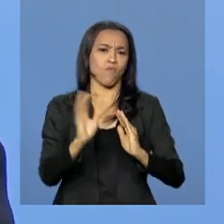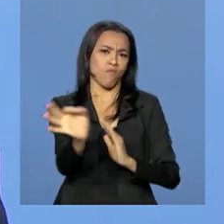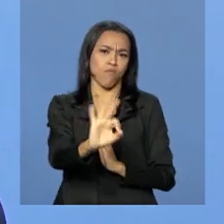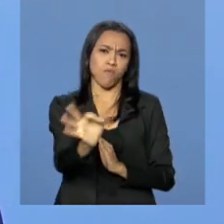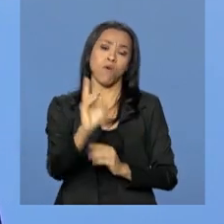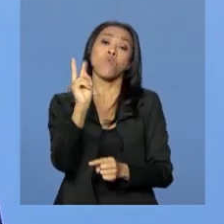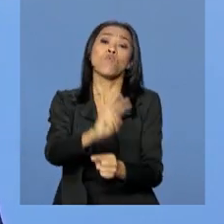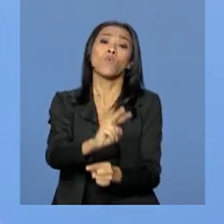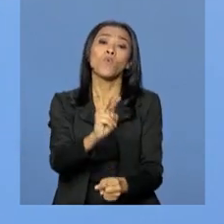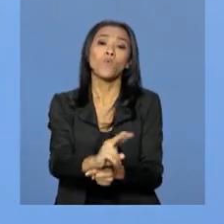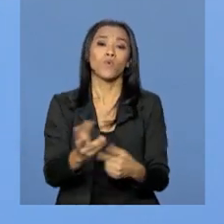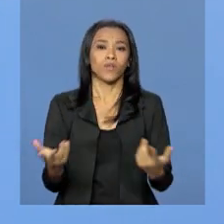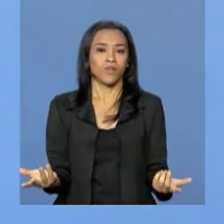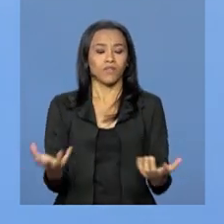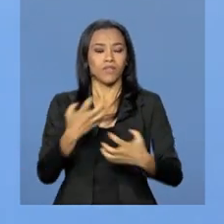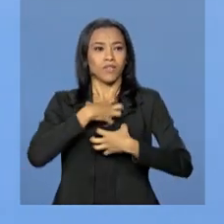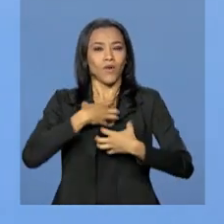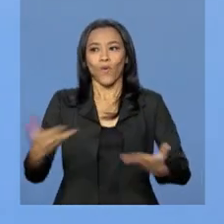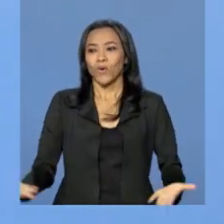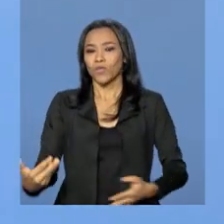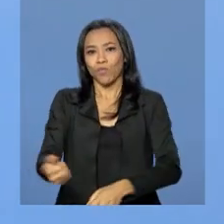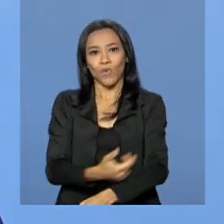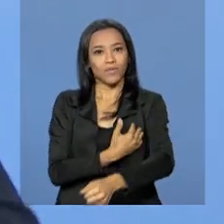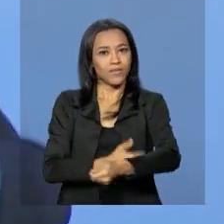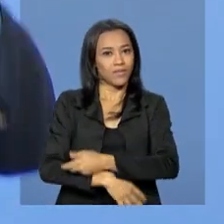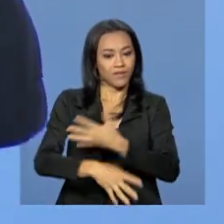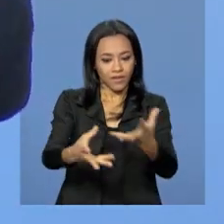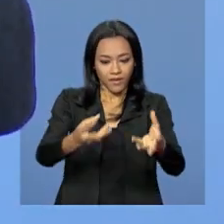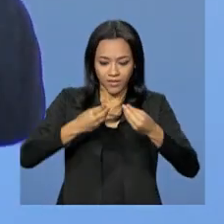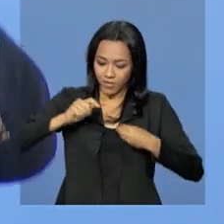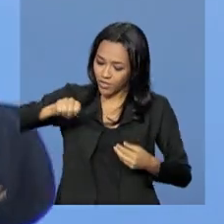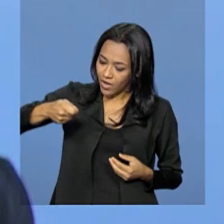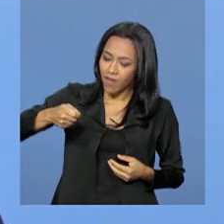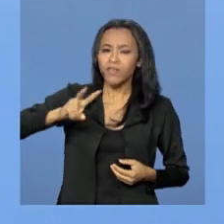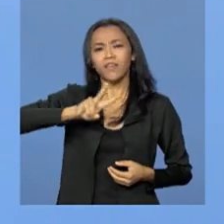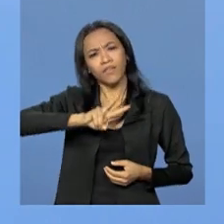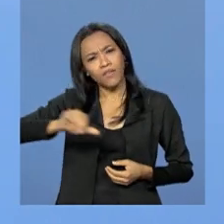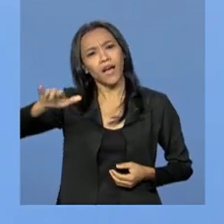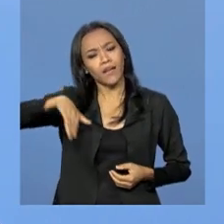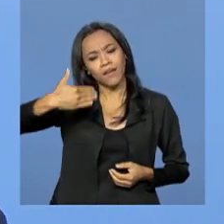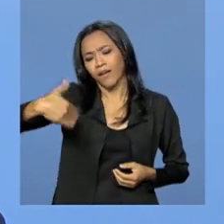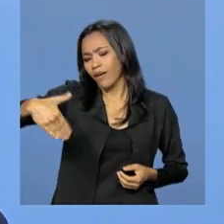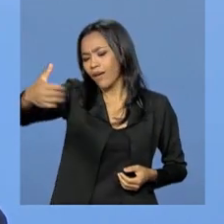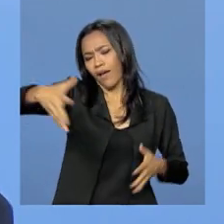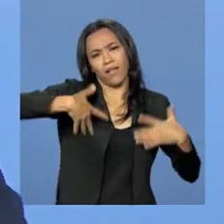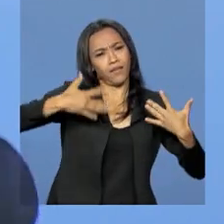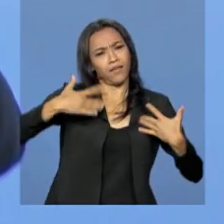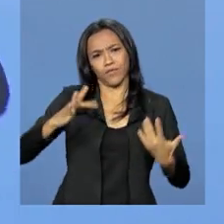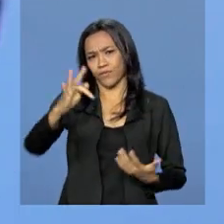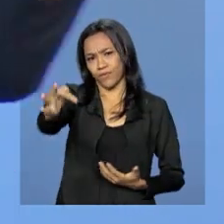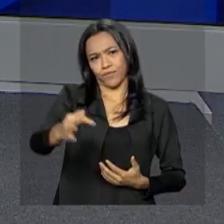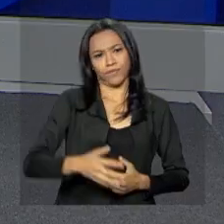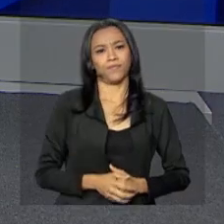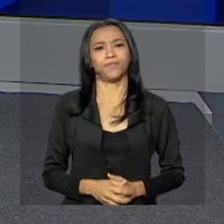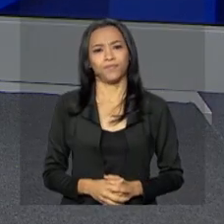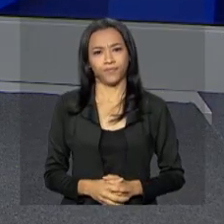que lhes deu tanta emoção no dia de hoje e que lhes dará tantas alegrias no futuro.